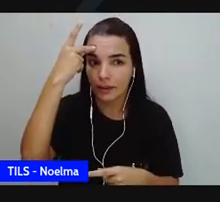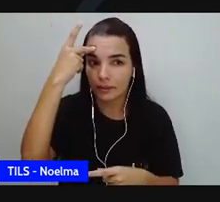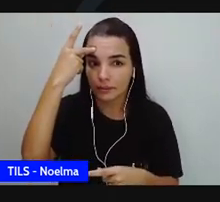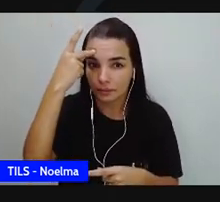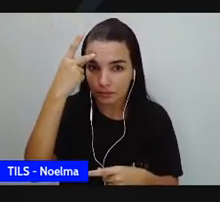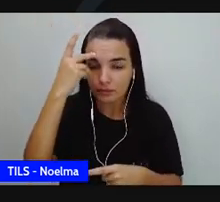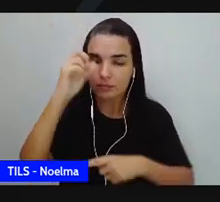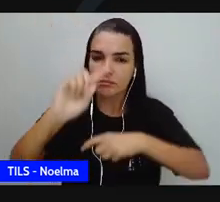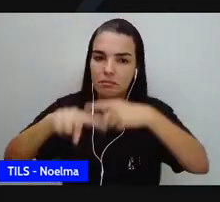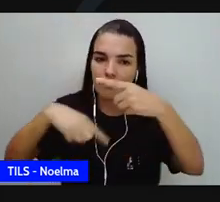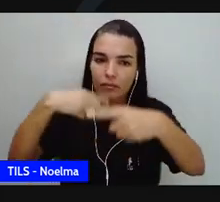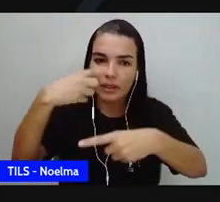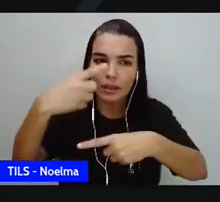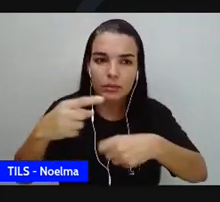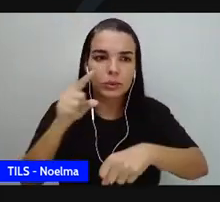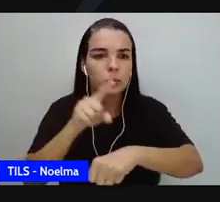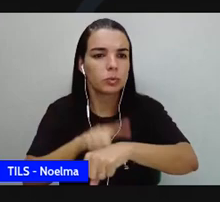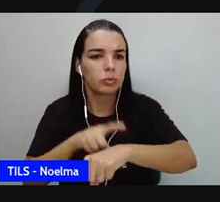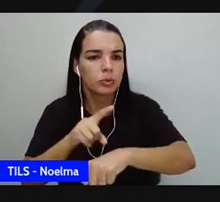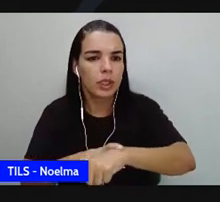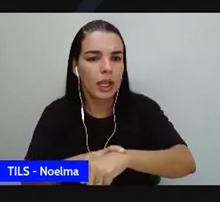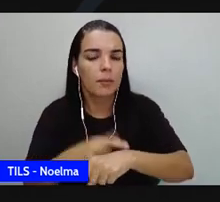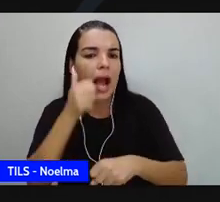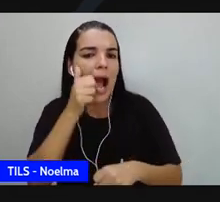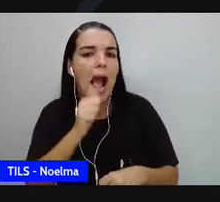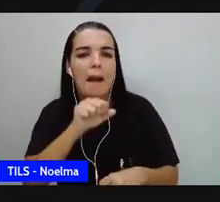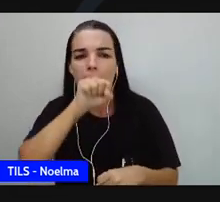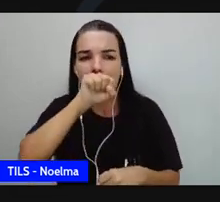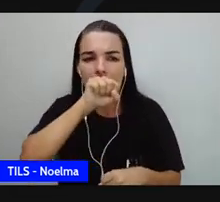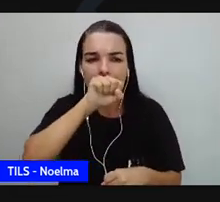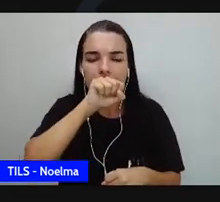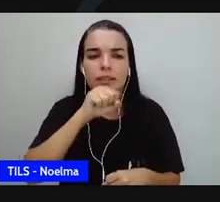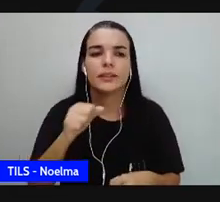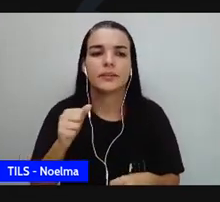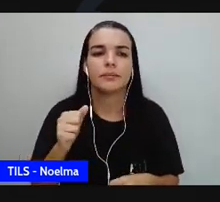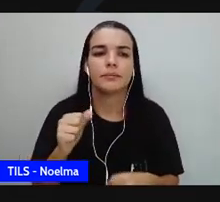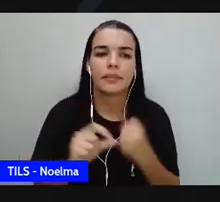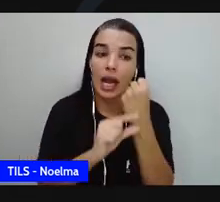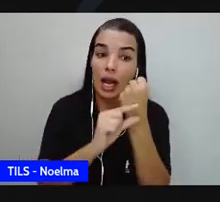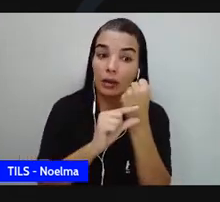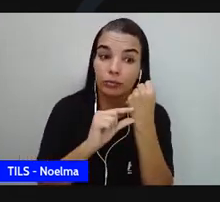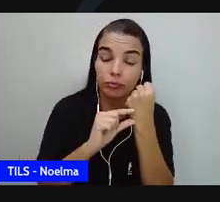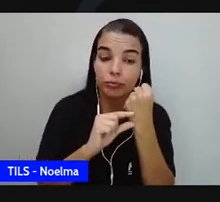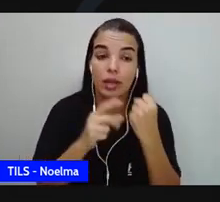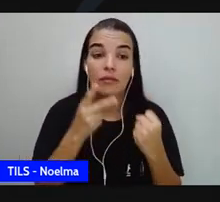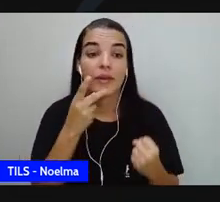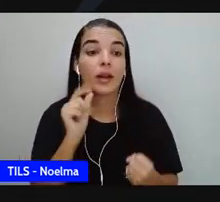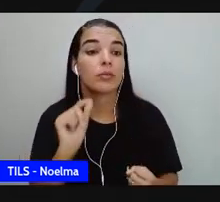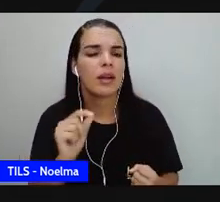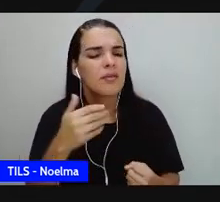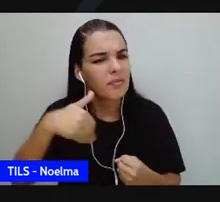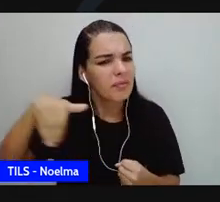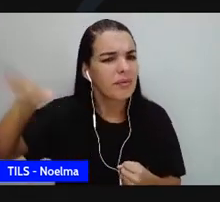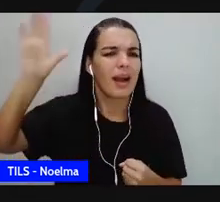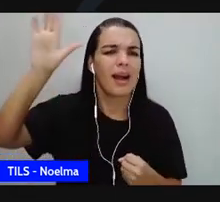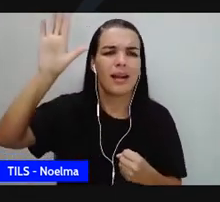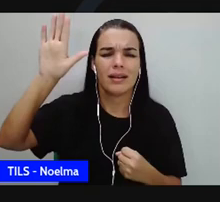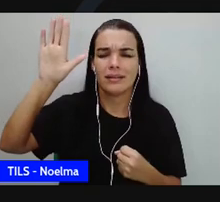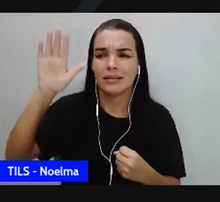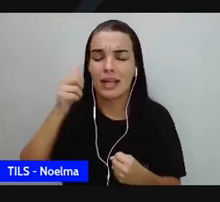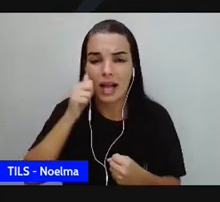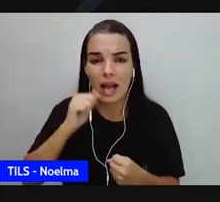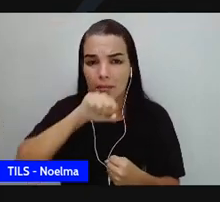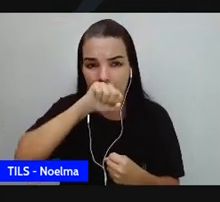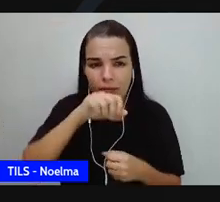depois de um tempo, a mãe de Carolina volta, ela também, e a mãe dizia para ela vai embora, quando a mãe ficou muito